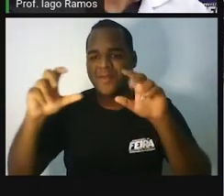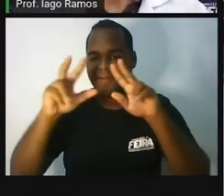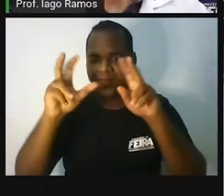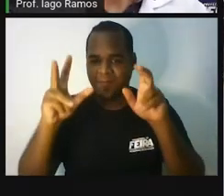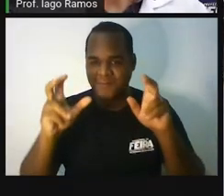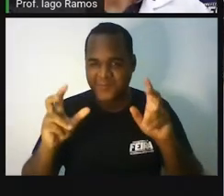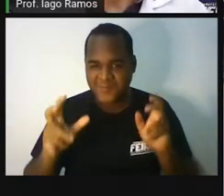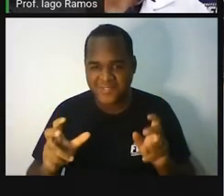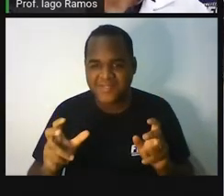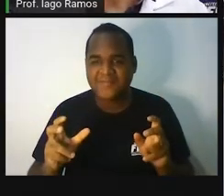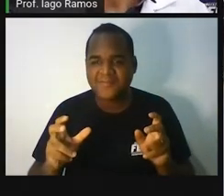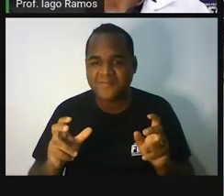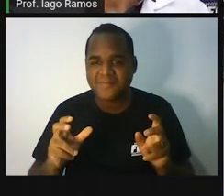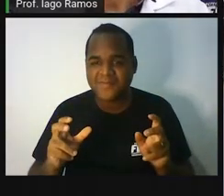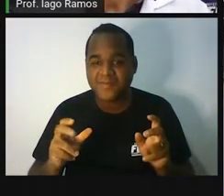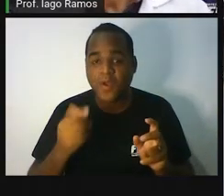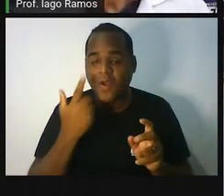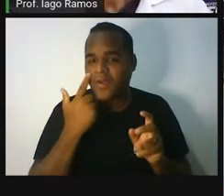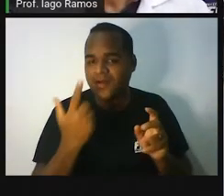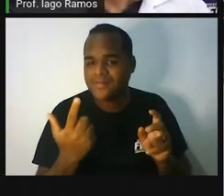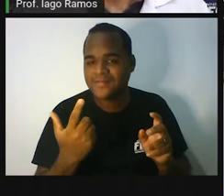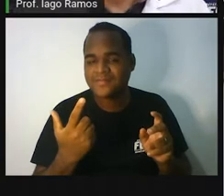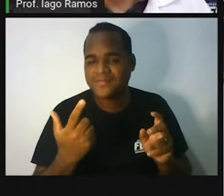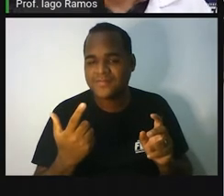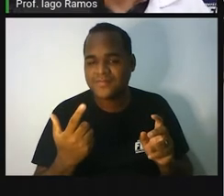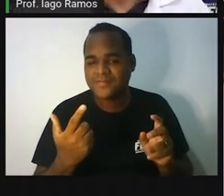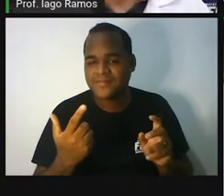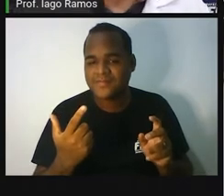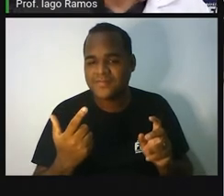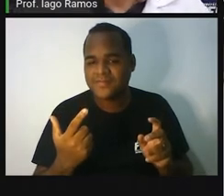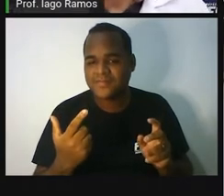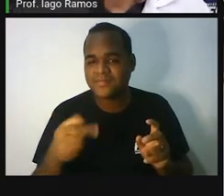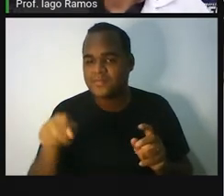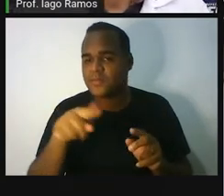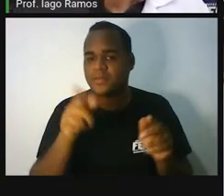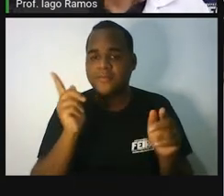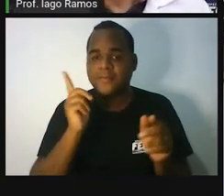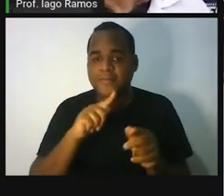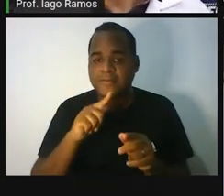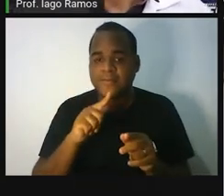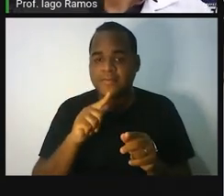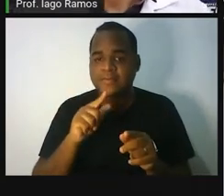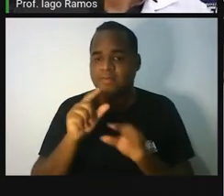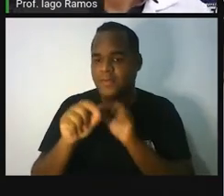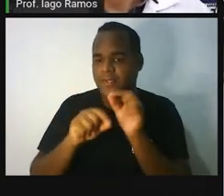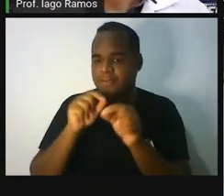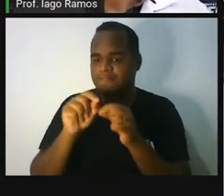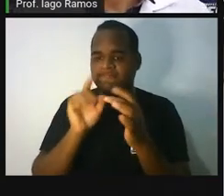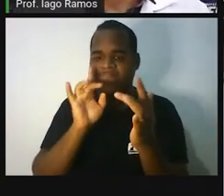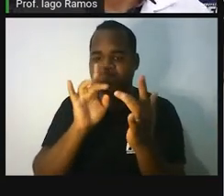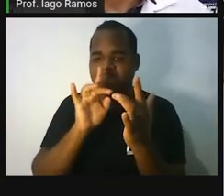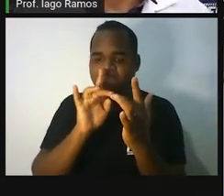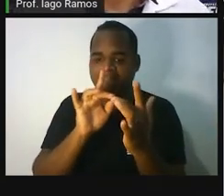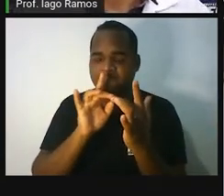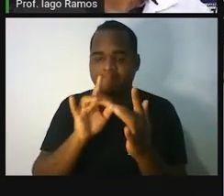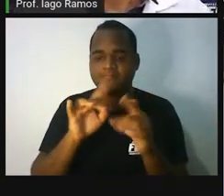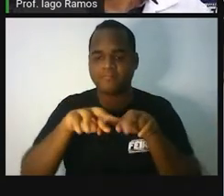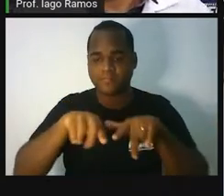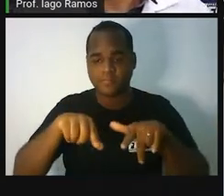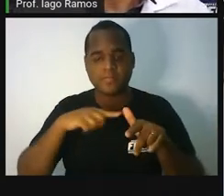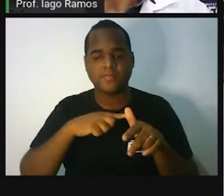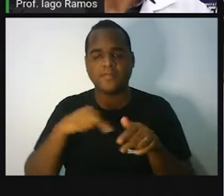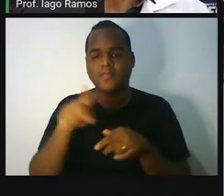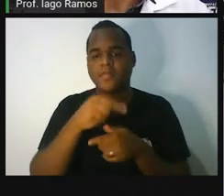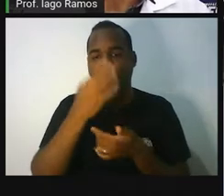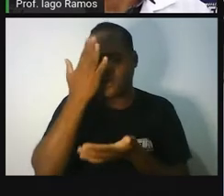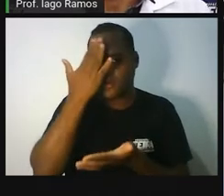Opa! Olha só. Para a gente conseguir interagir com esse material, a gente precisa saber onde é